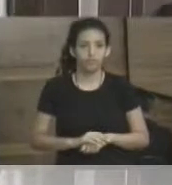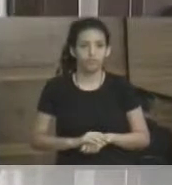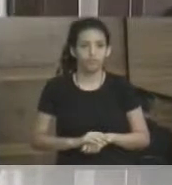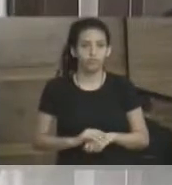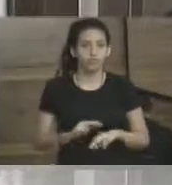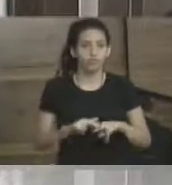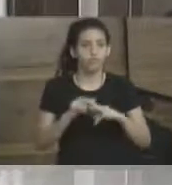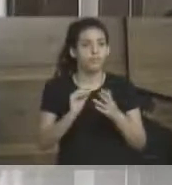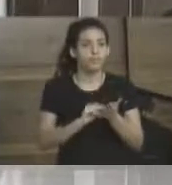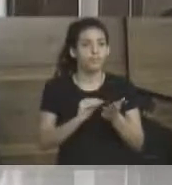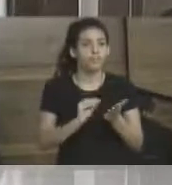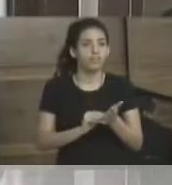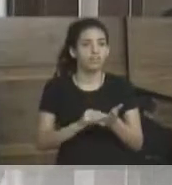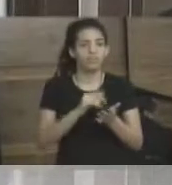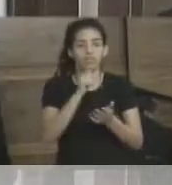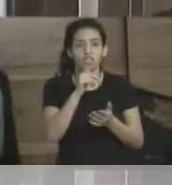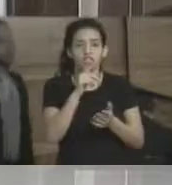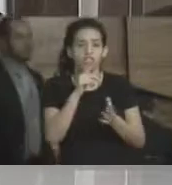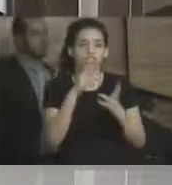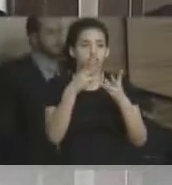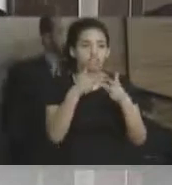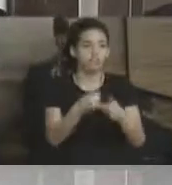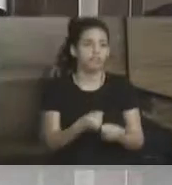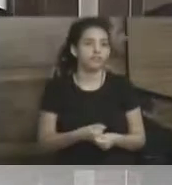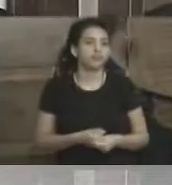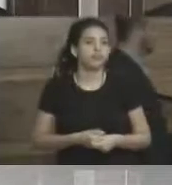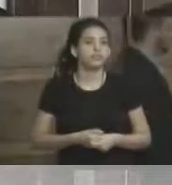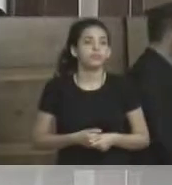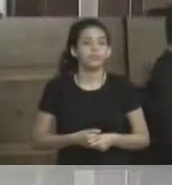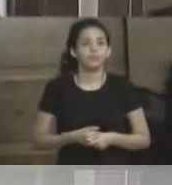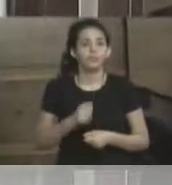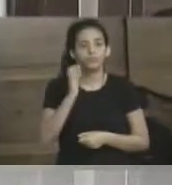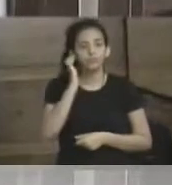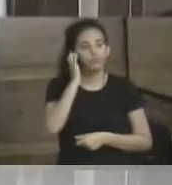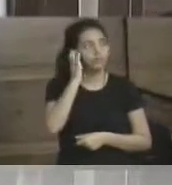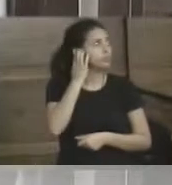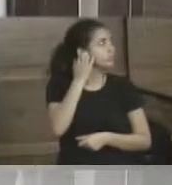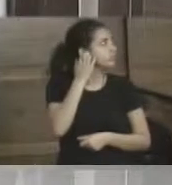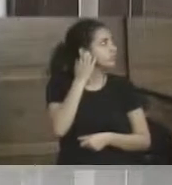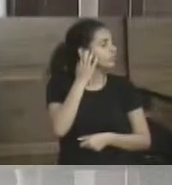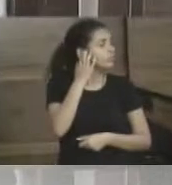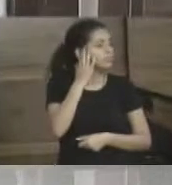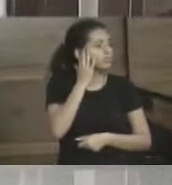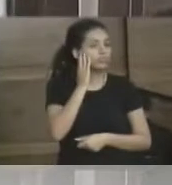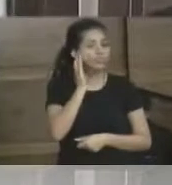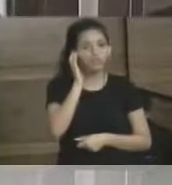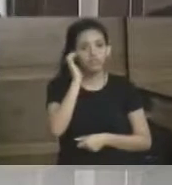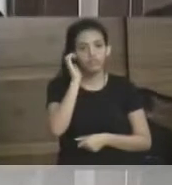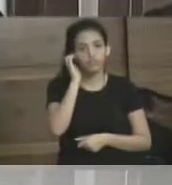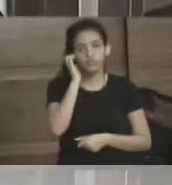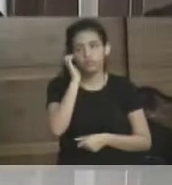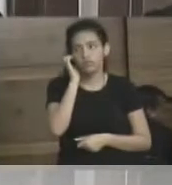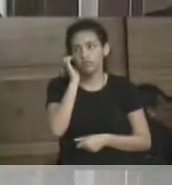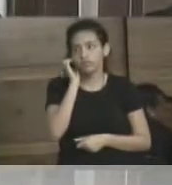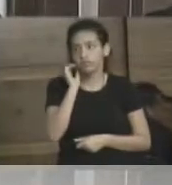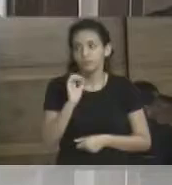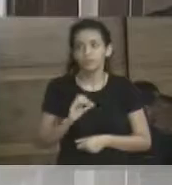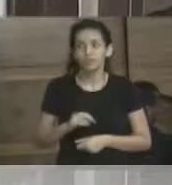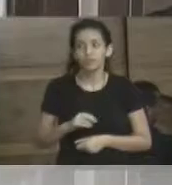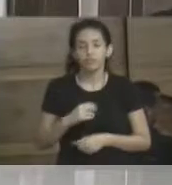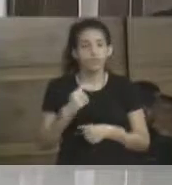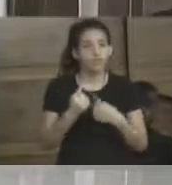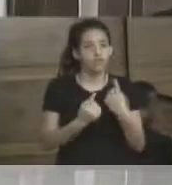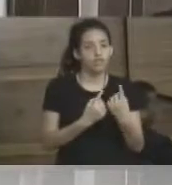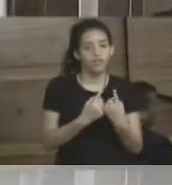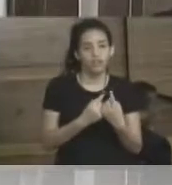provenientes da falta de saneamento. Então, existe uma matemática muito antiga da administração pública, da coisa pública, que diz que cada um real que